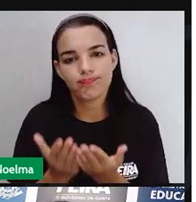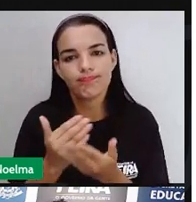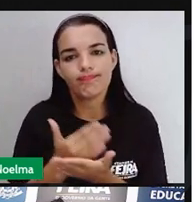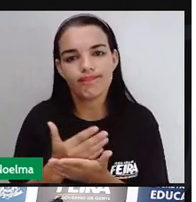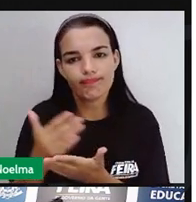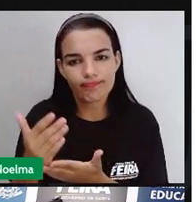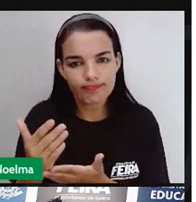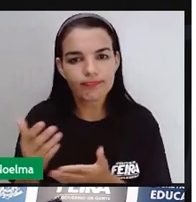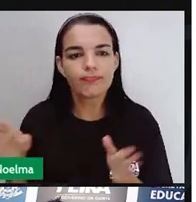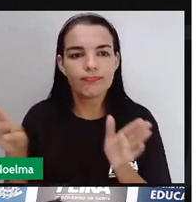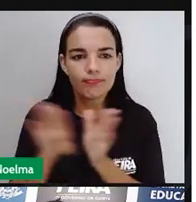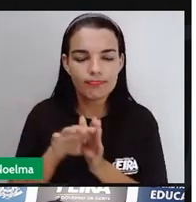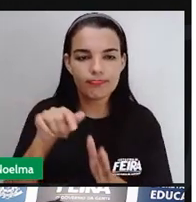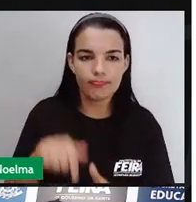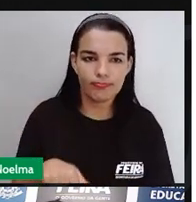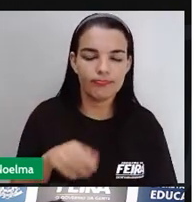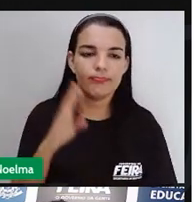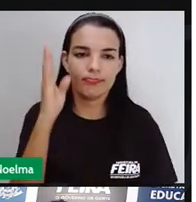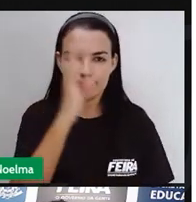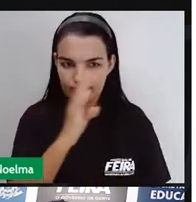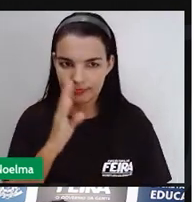portugueses ao Brasil.